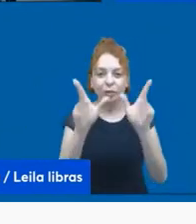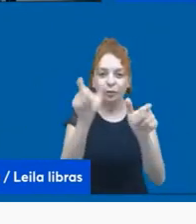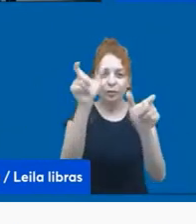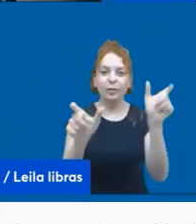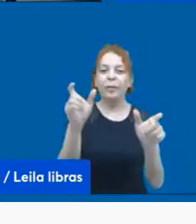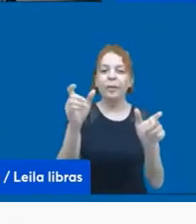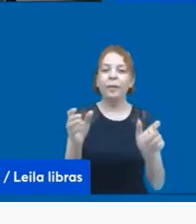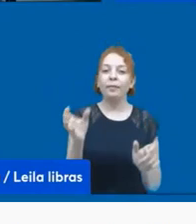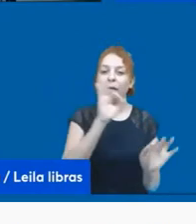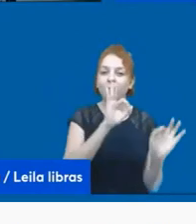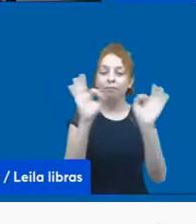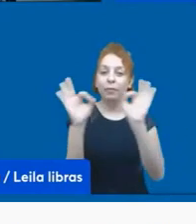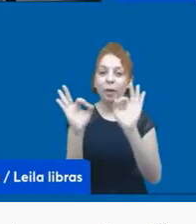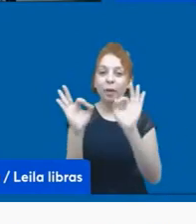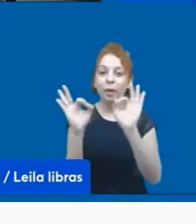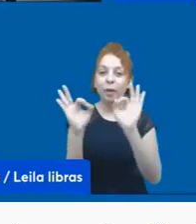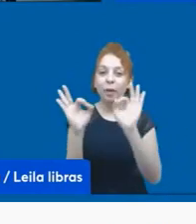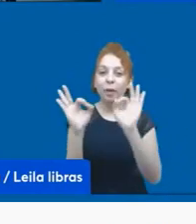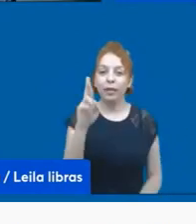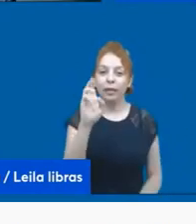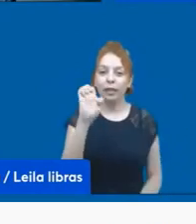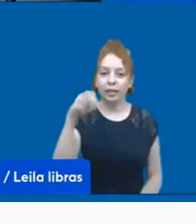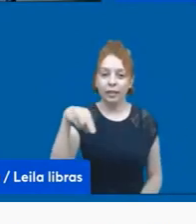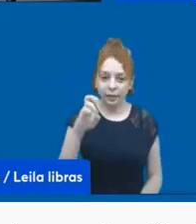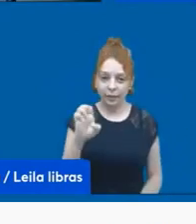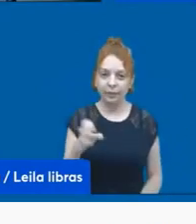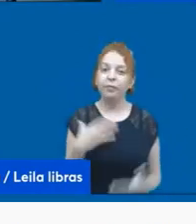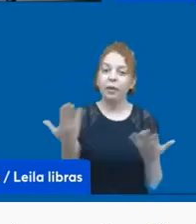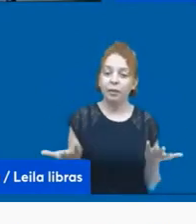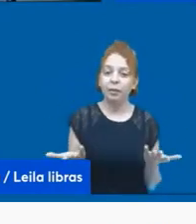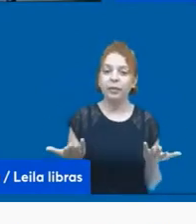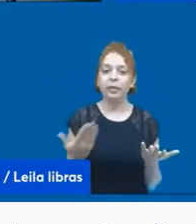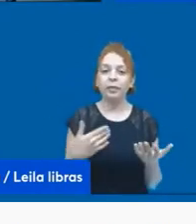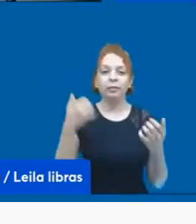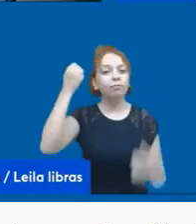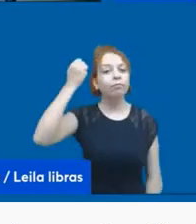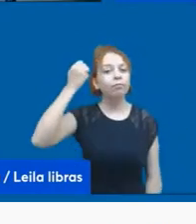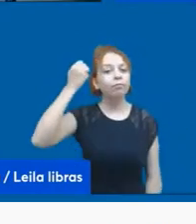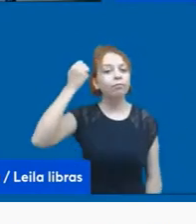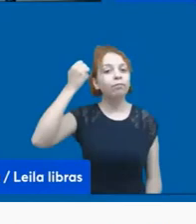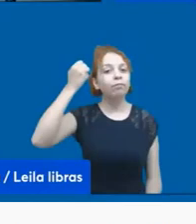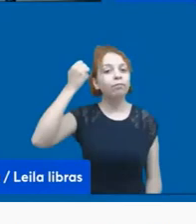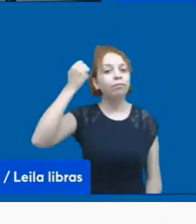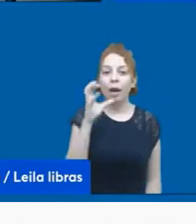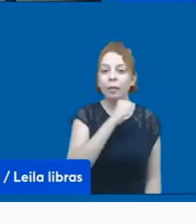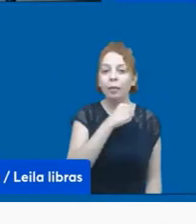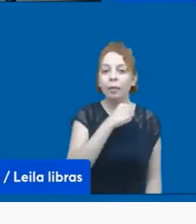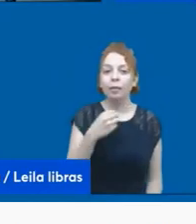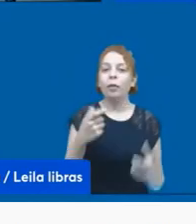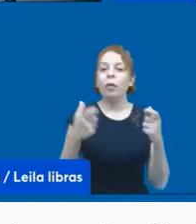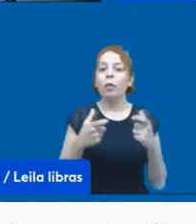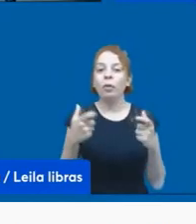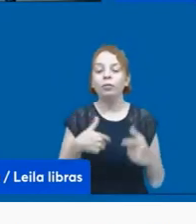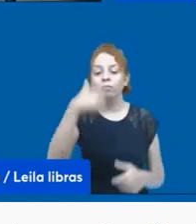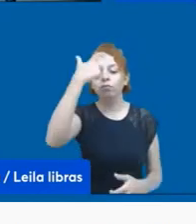presentes aqui. Me chamo René Silva. Bom, vou fazer uma autodescrição rapidinho de onde estou, quem